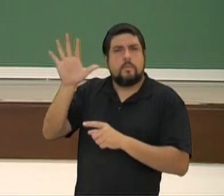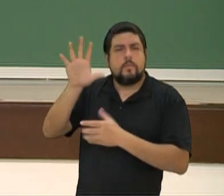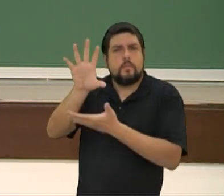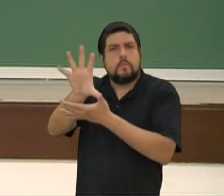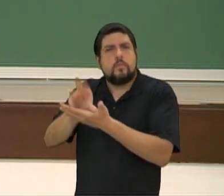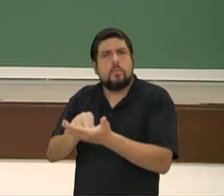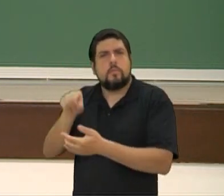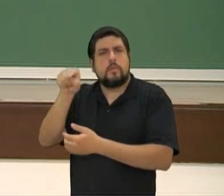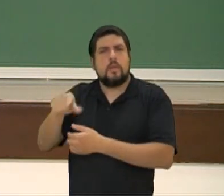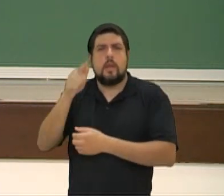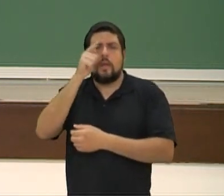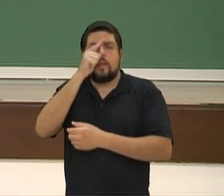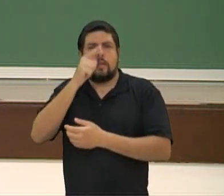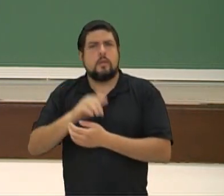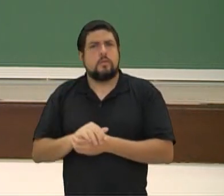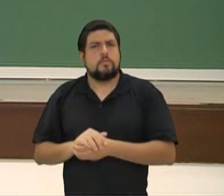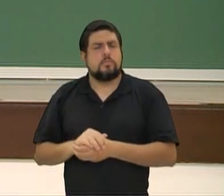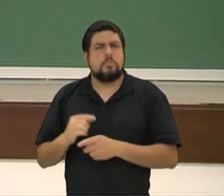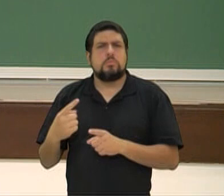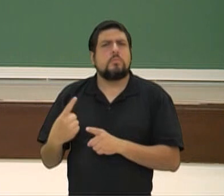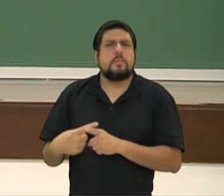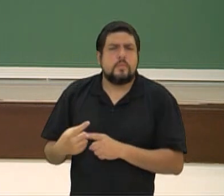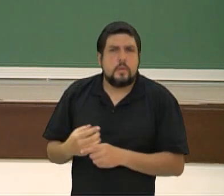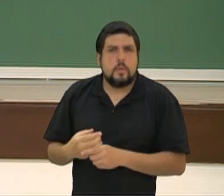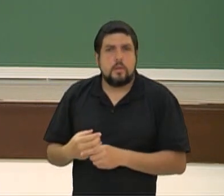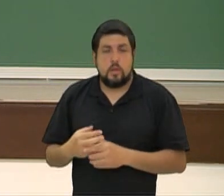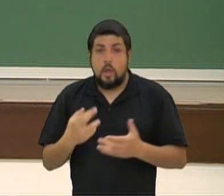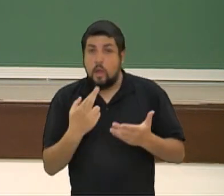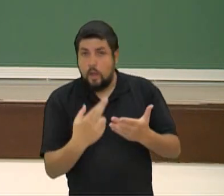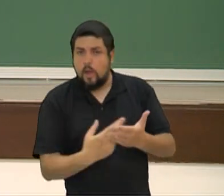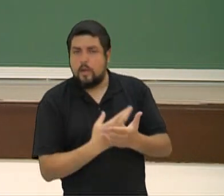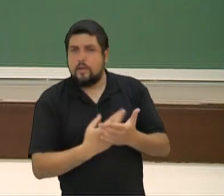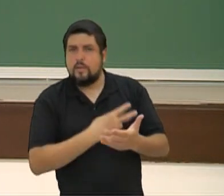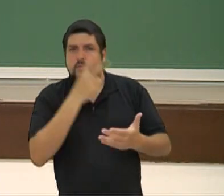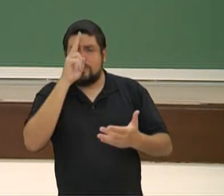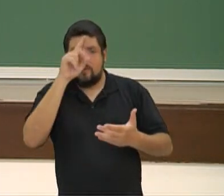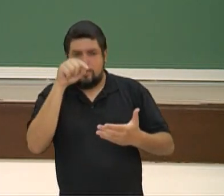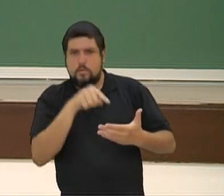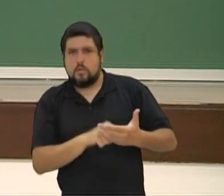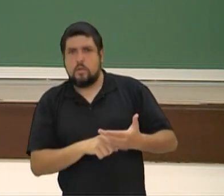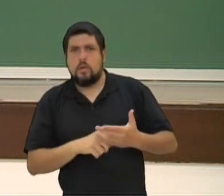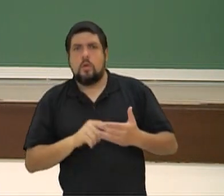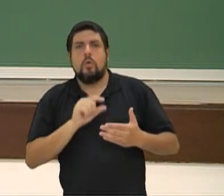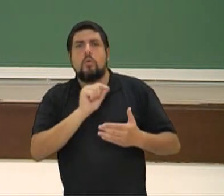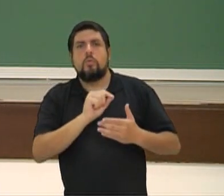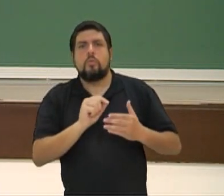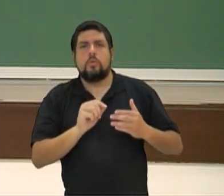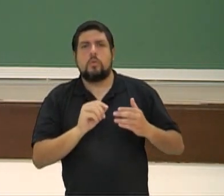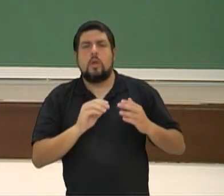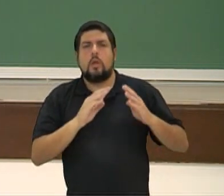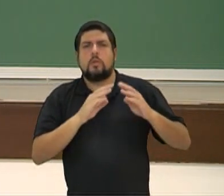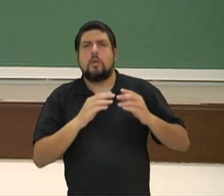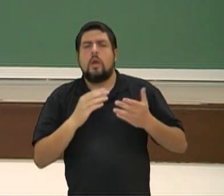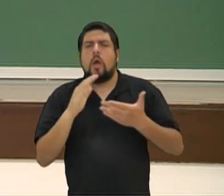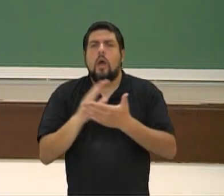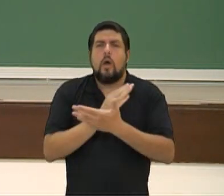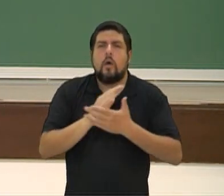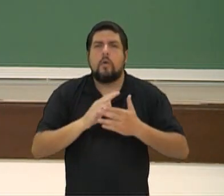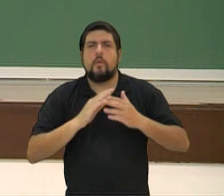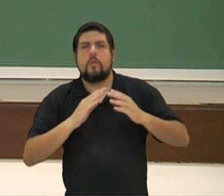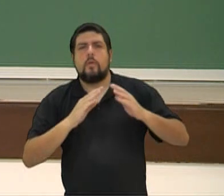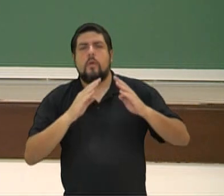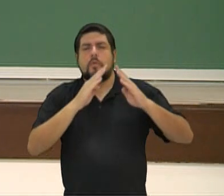à Grécia? E essa visão hipotética da revista mostrava, sim, as pirâmides sendo um modelo de fóruns, de universidades.